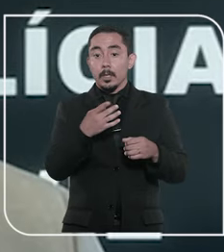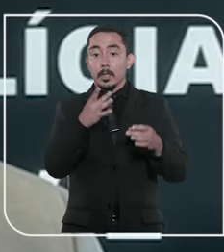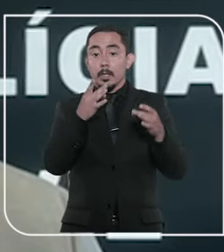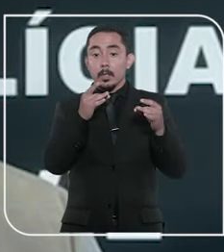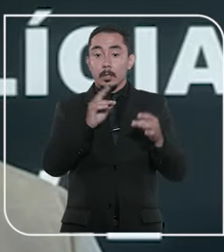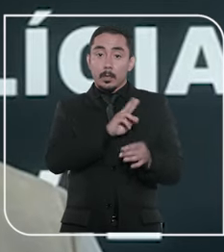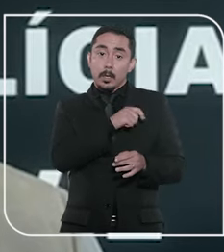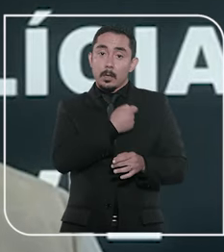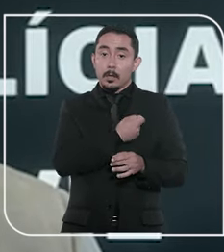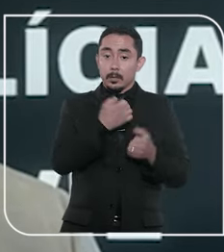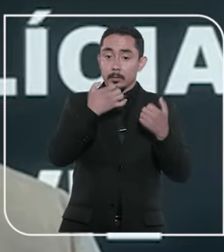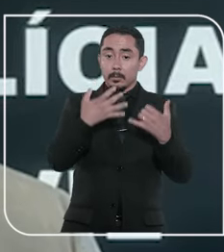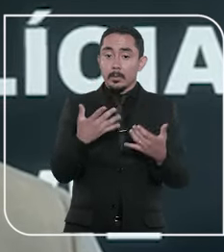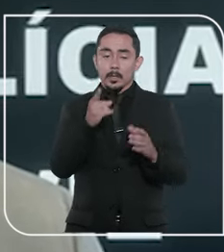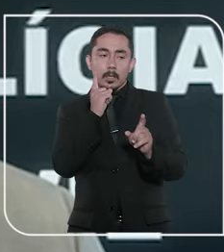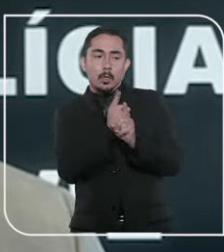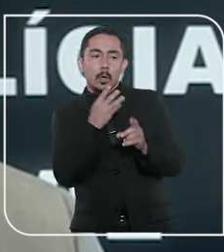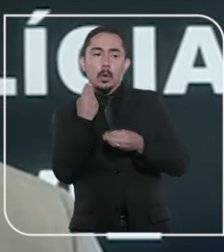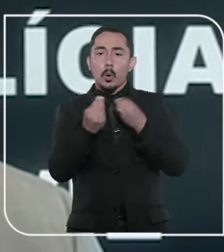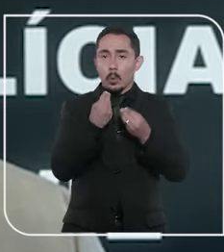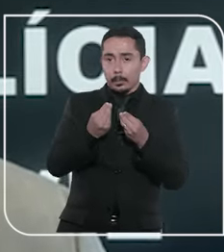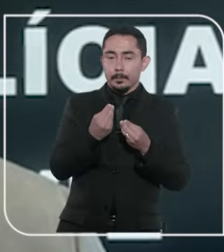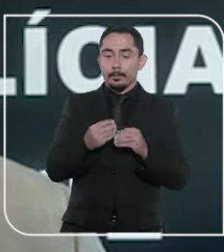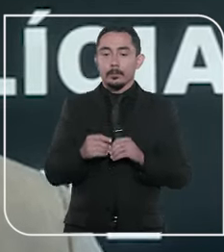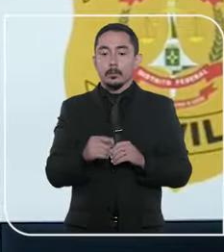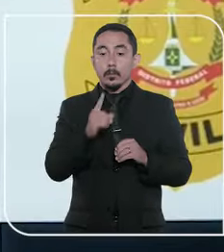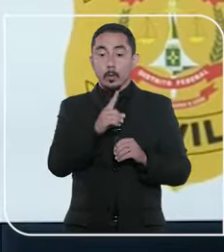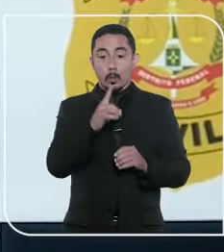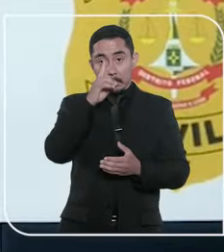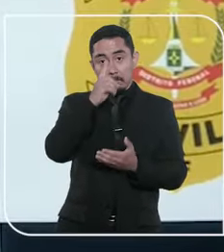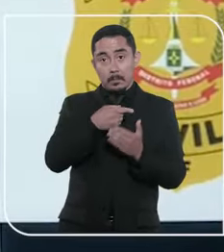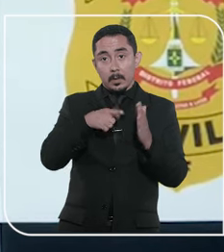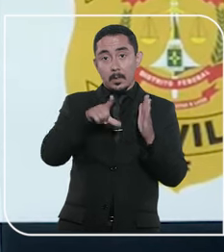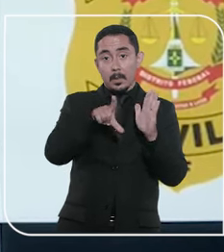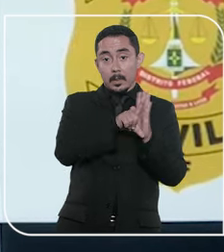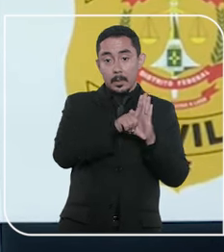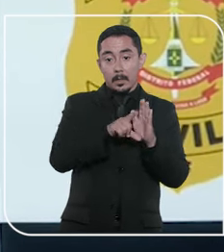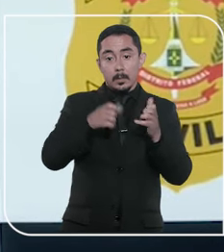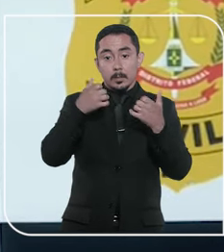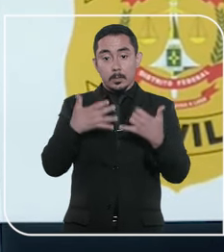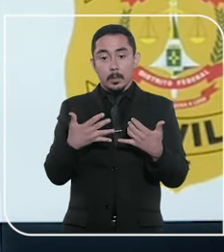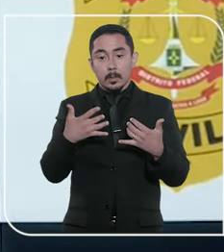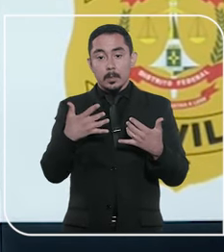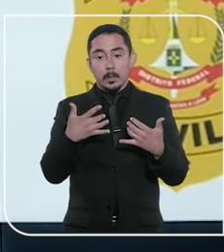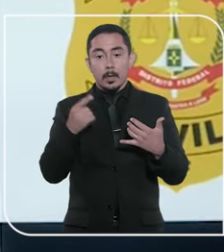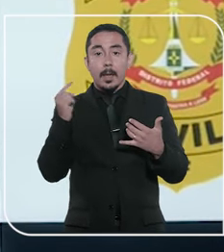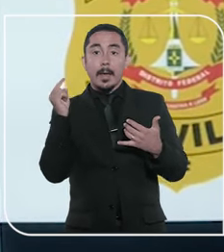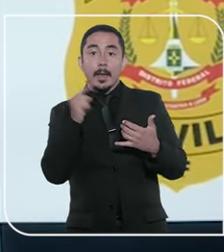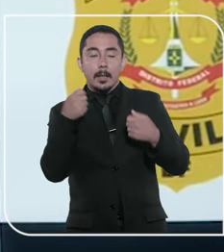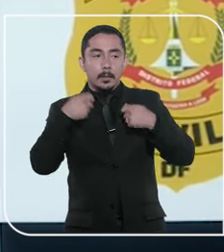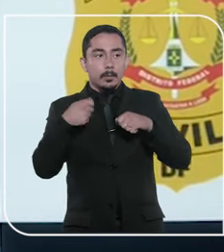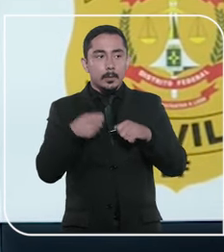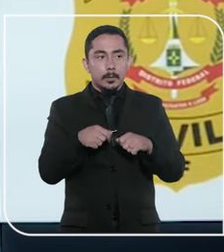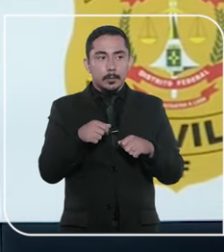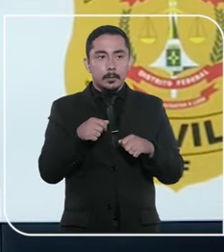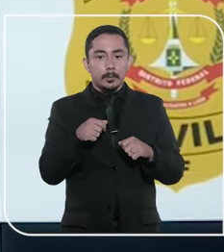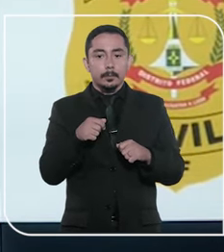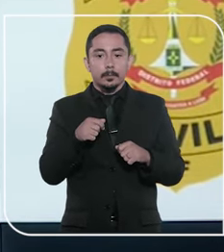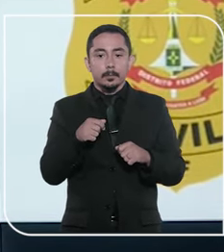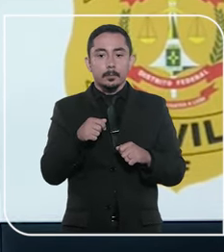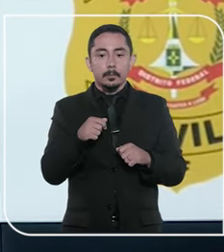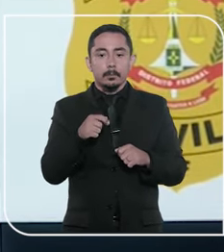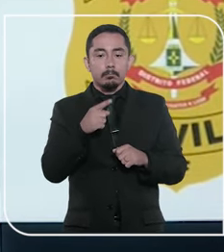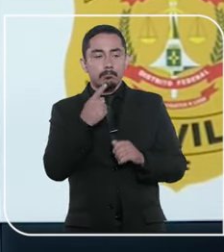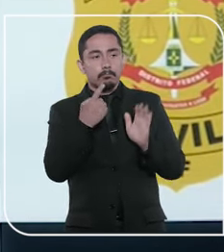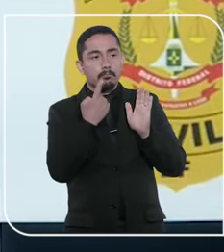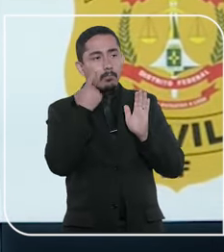Neto explica como é feito o procedimento de reconhecimento criminal. Segundo os mandamentos legais, a pessoa que dá a realizar